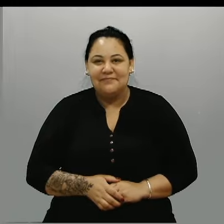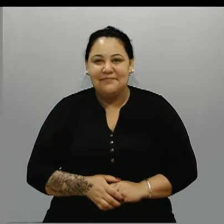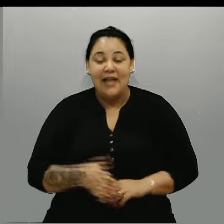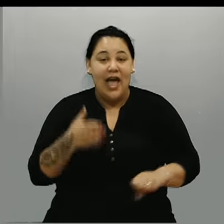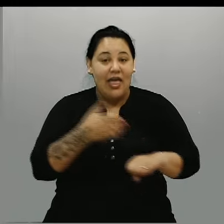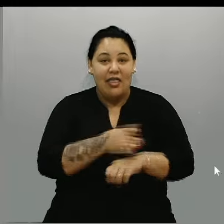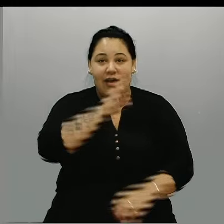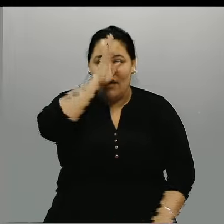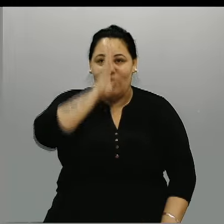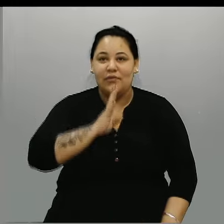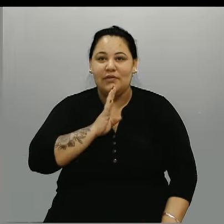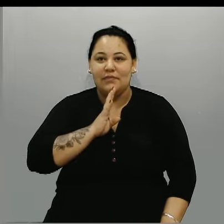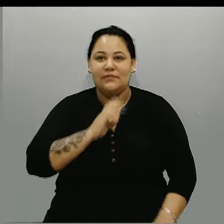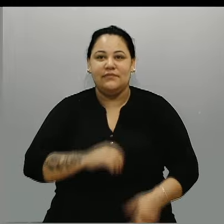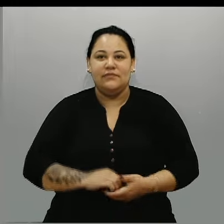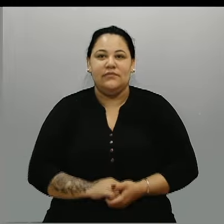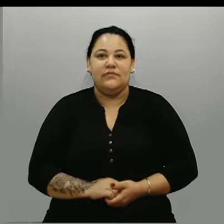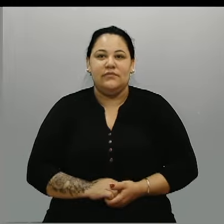gratuita